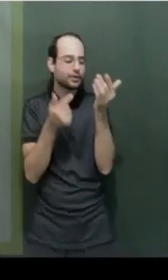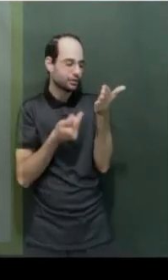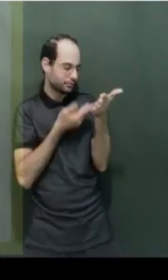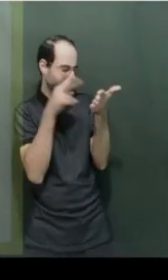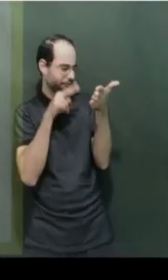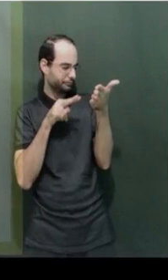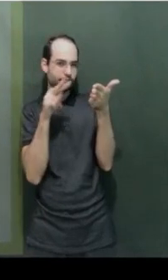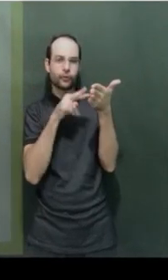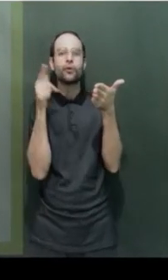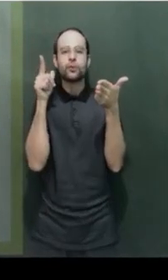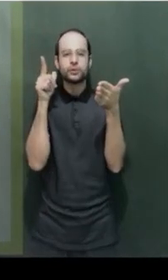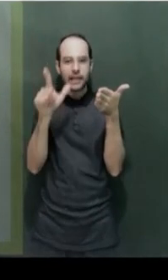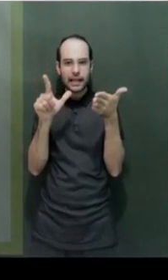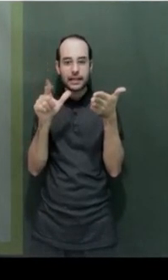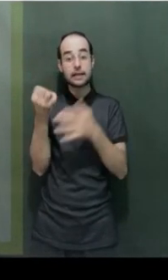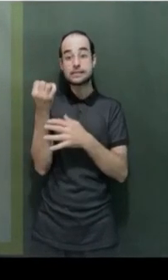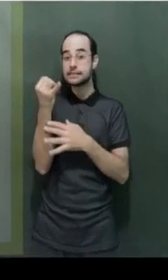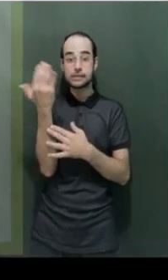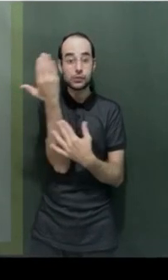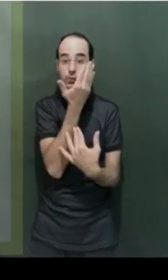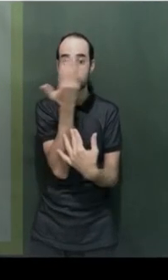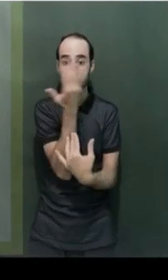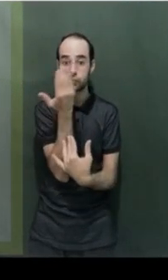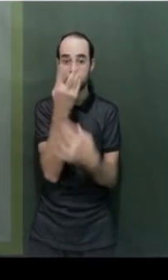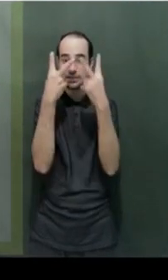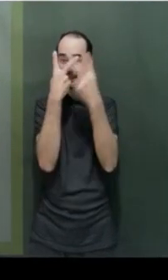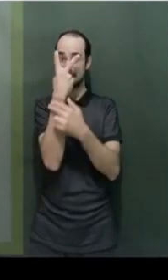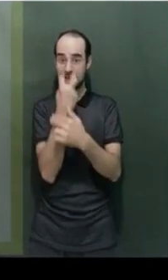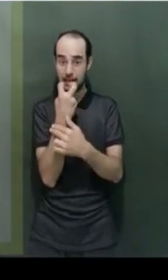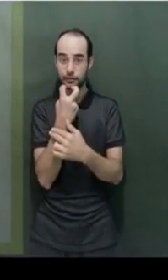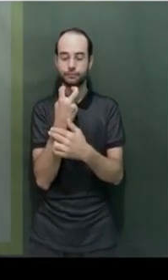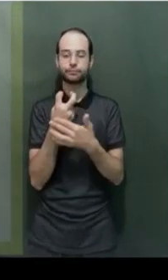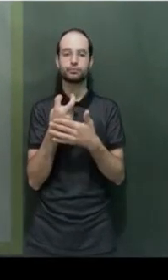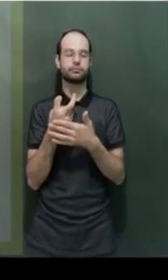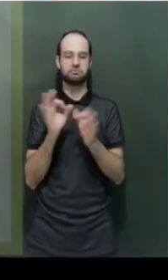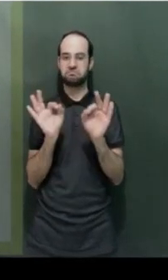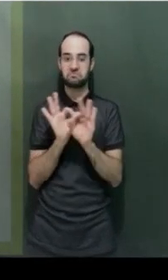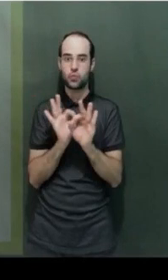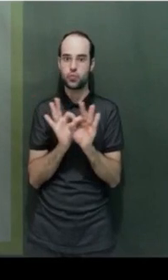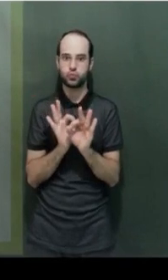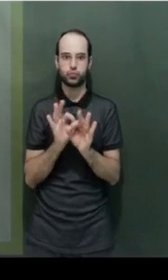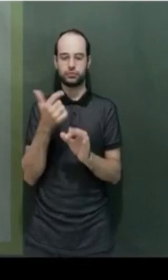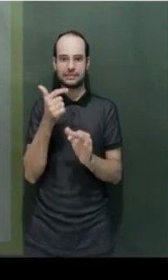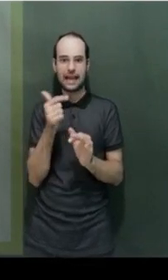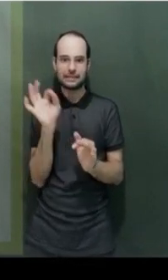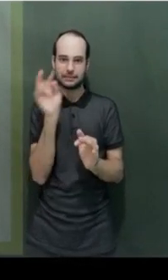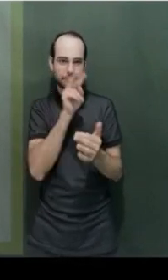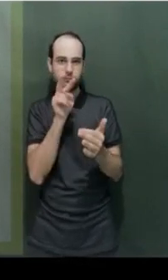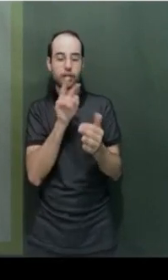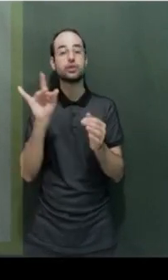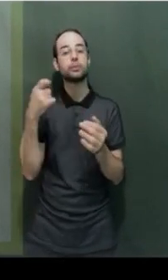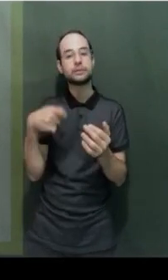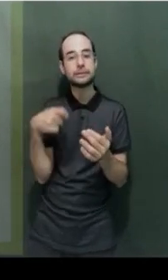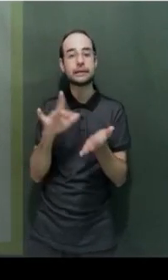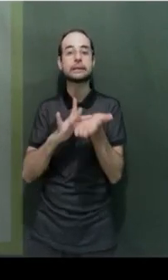eu faço somente com o contorno. No caso de uma criança que não enxergue, que precisa do tato, eu